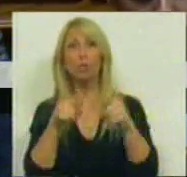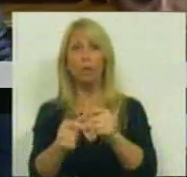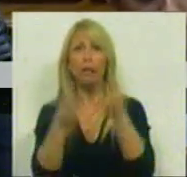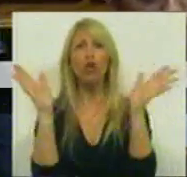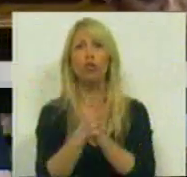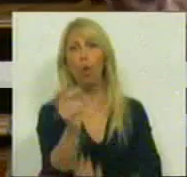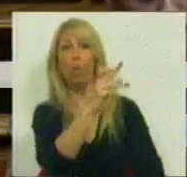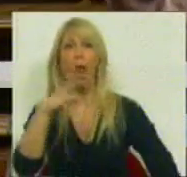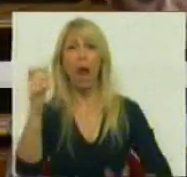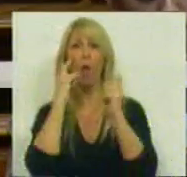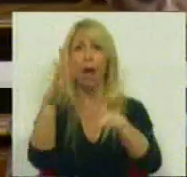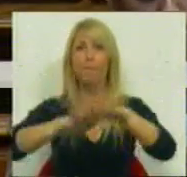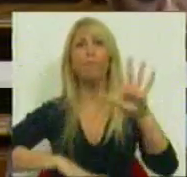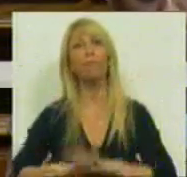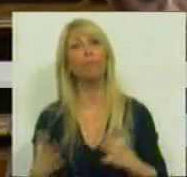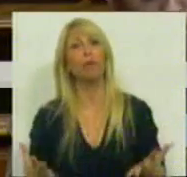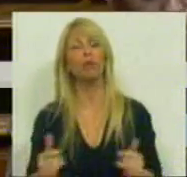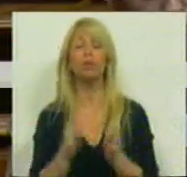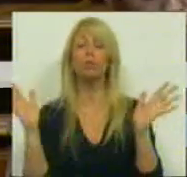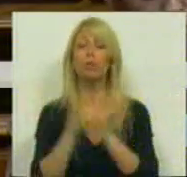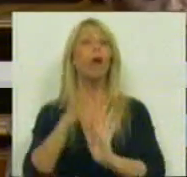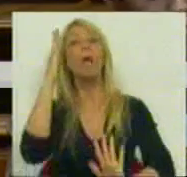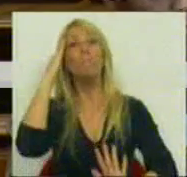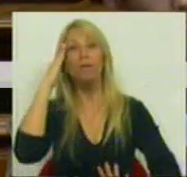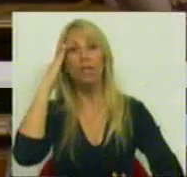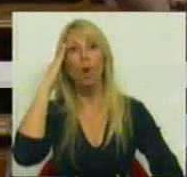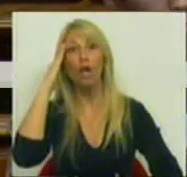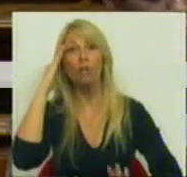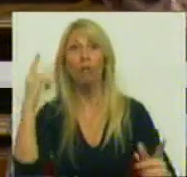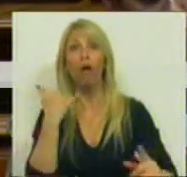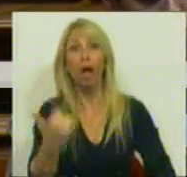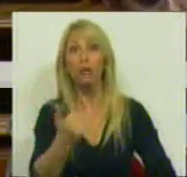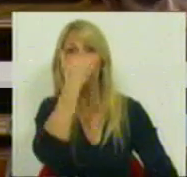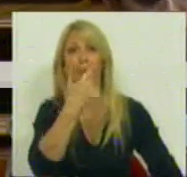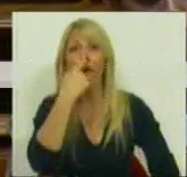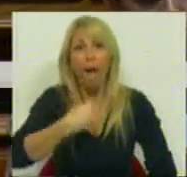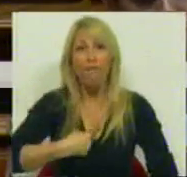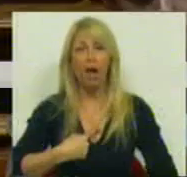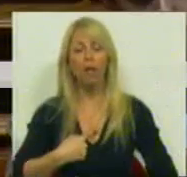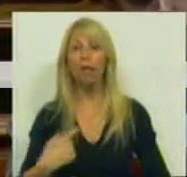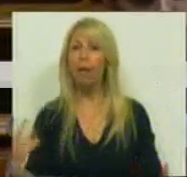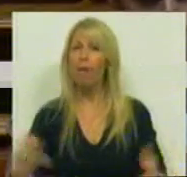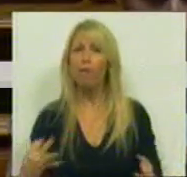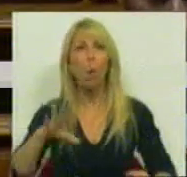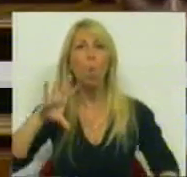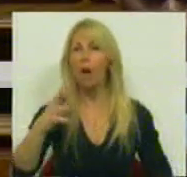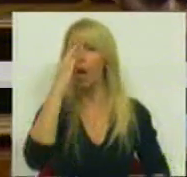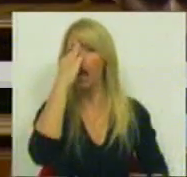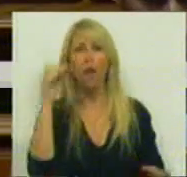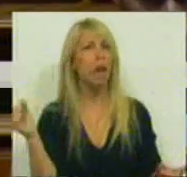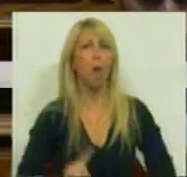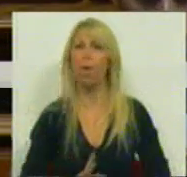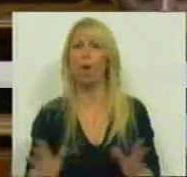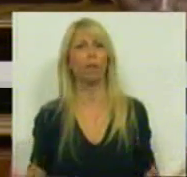erros cometidos e de todas as previsões que falharam. É verdade, o país não aguenta mais este